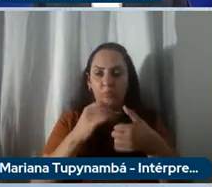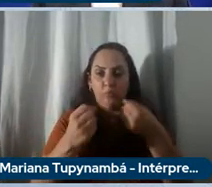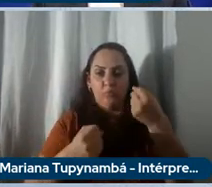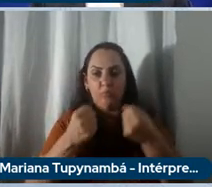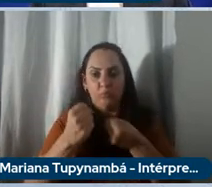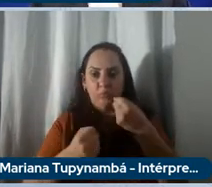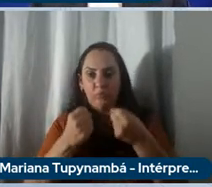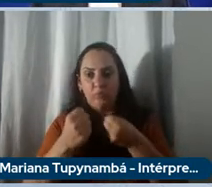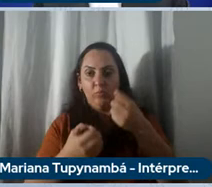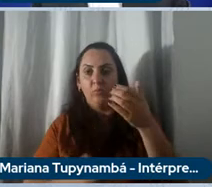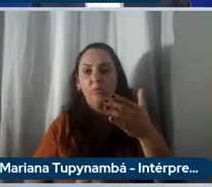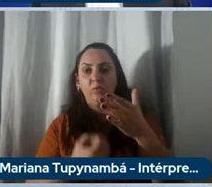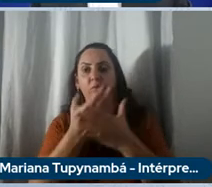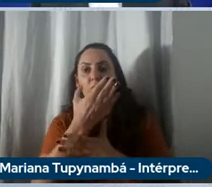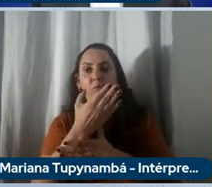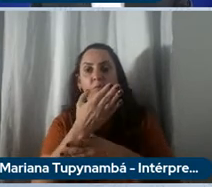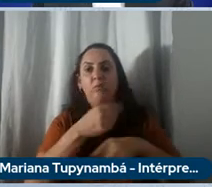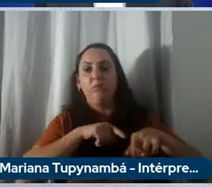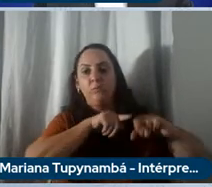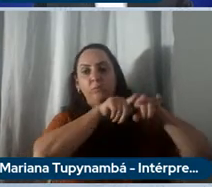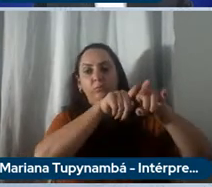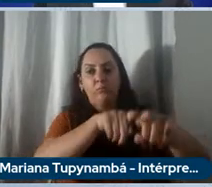parcerias e novas